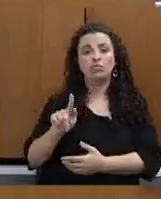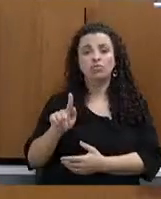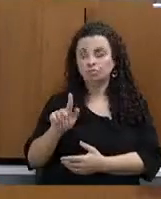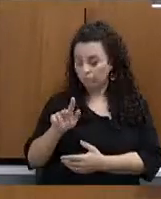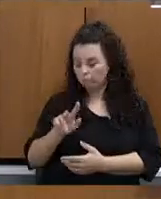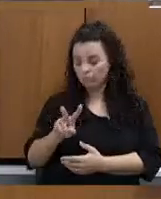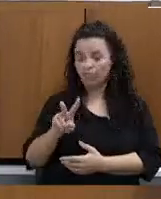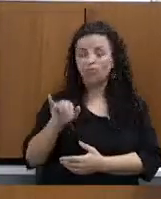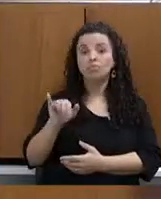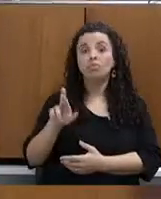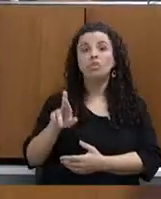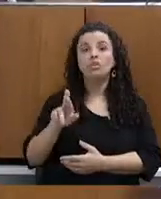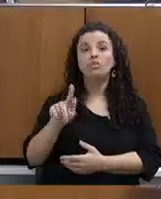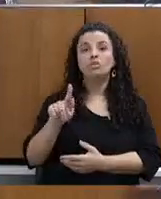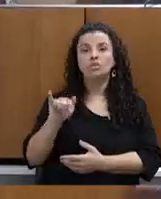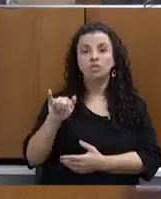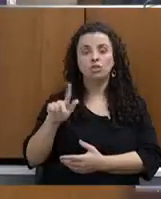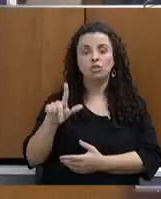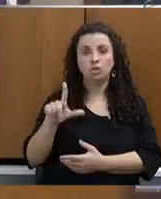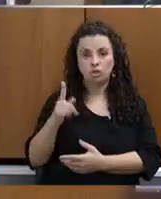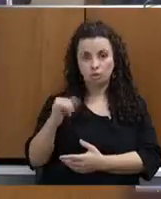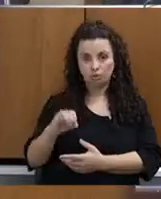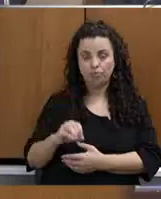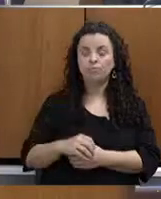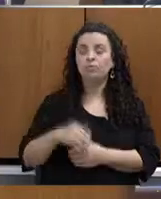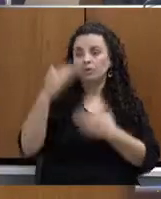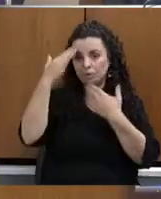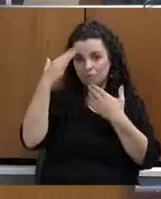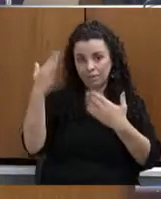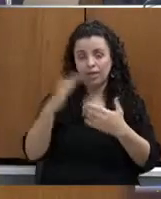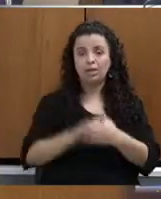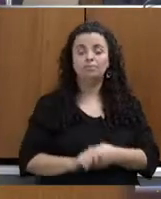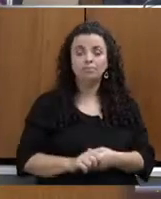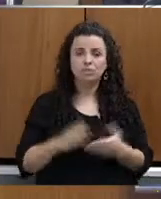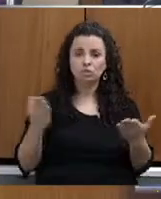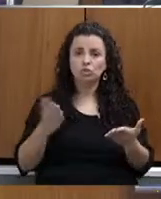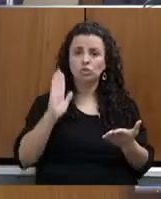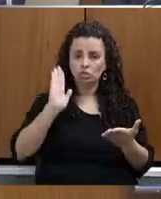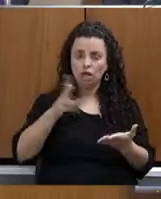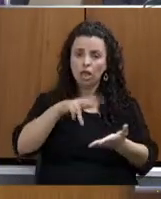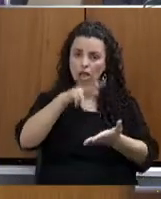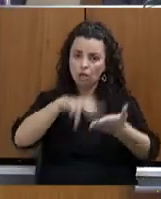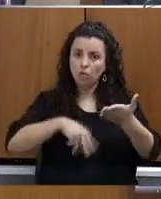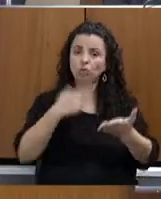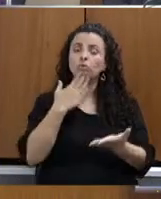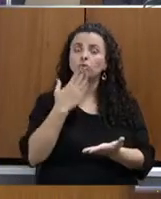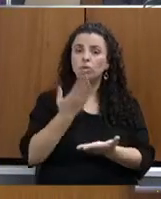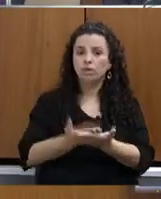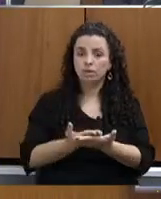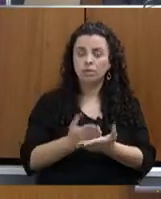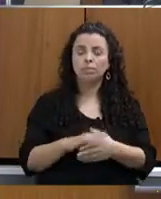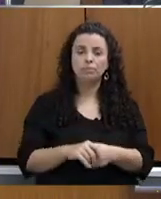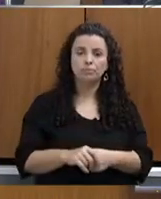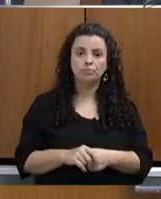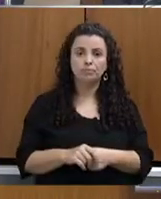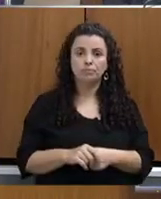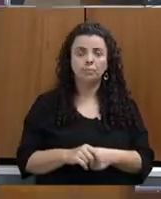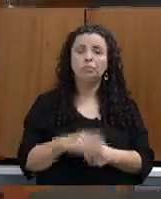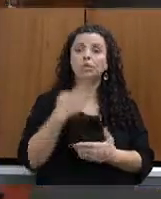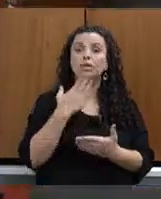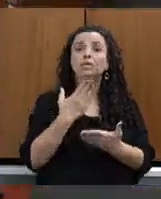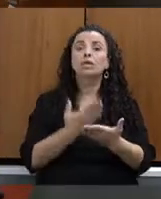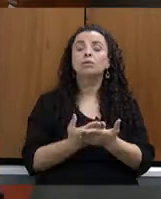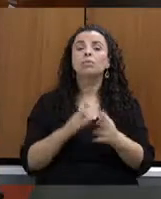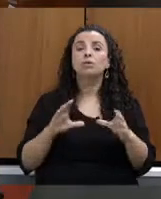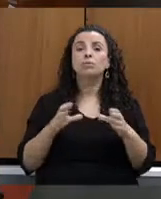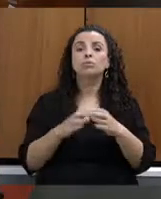deputado Marquinho Lemos. Passo de imediato a leitura do requerimento que entrará na votação. Requerimento de comissão